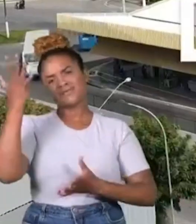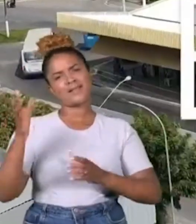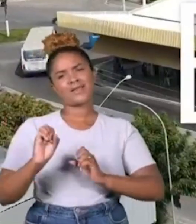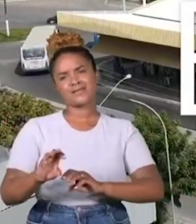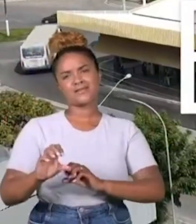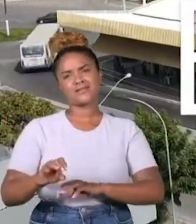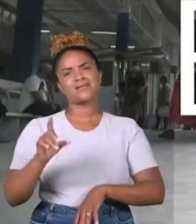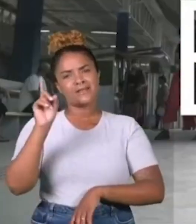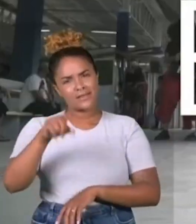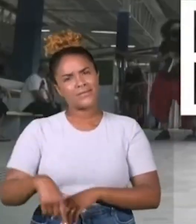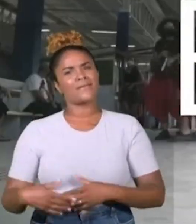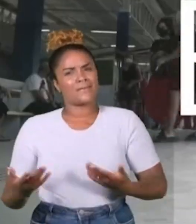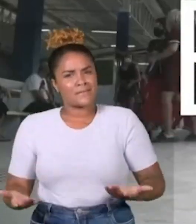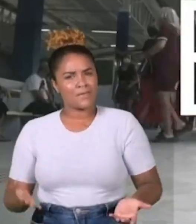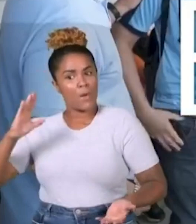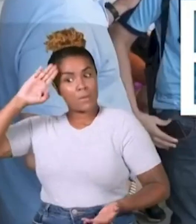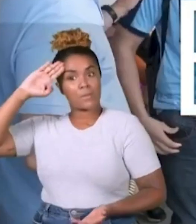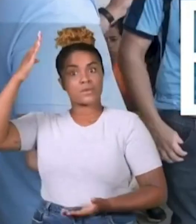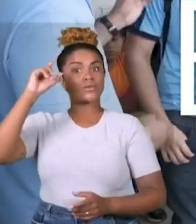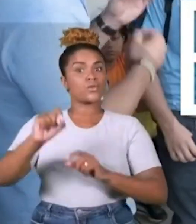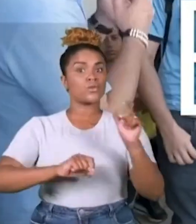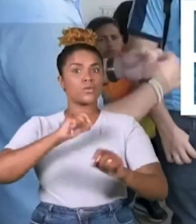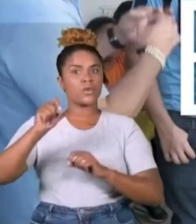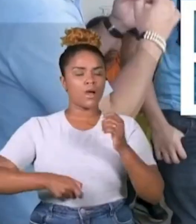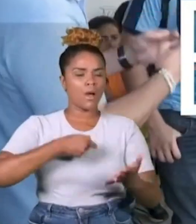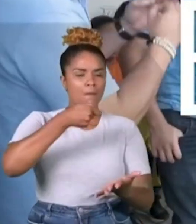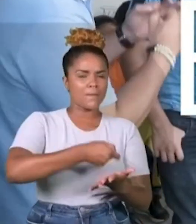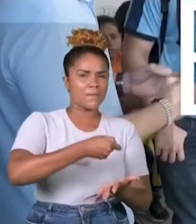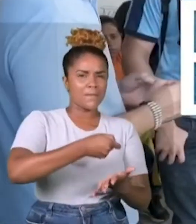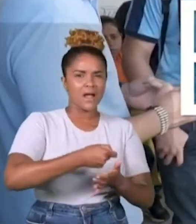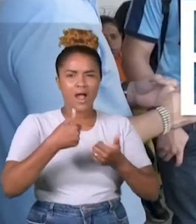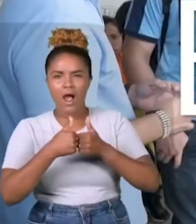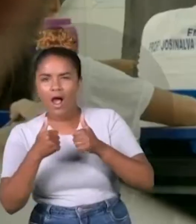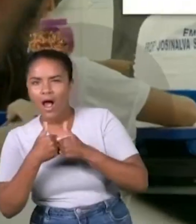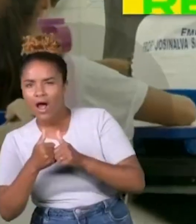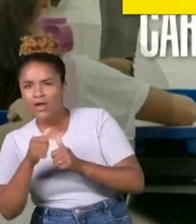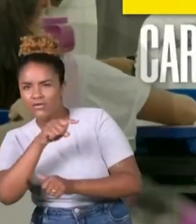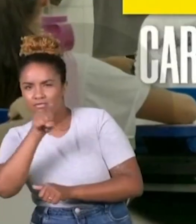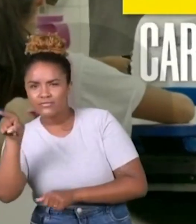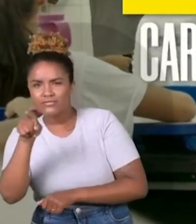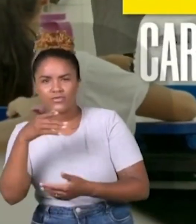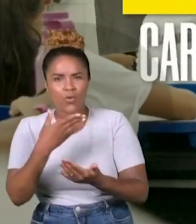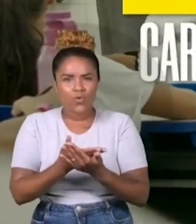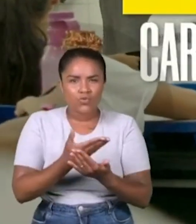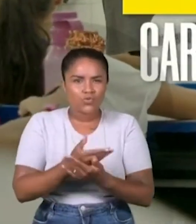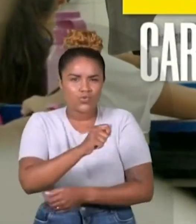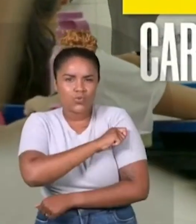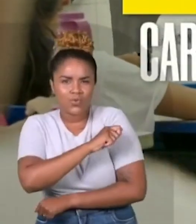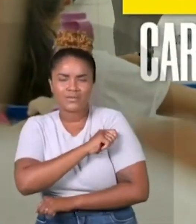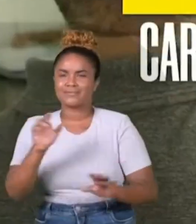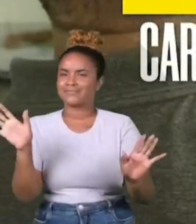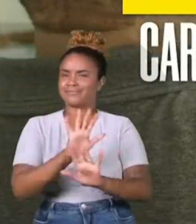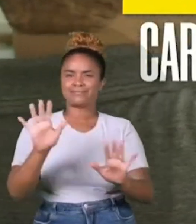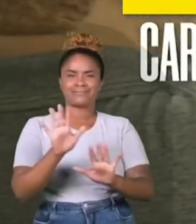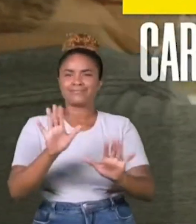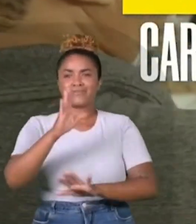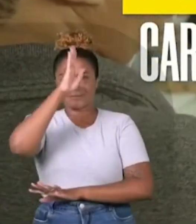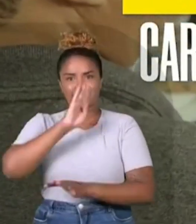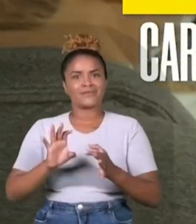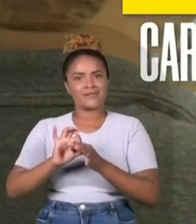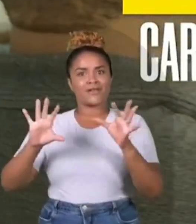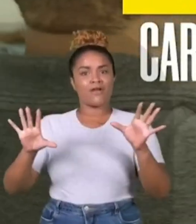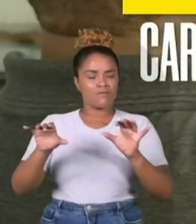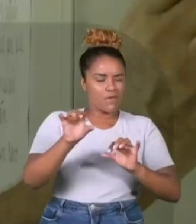ensino. É prioridade para Rogério o passe livre no transporte público. Rogério vai valorizar e reconstruir a